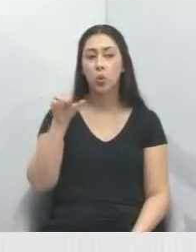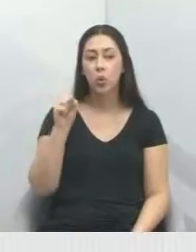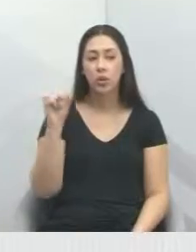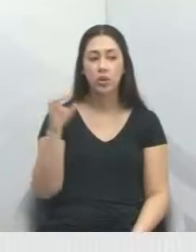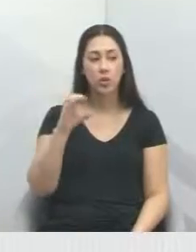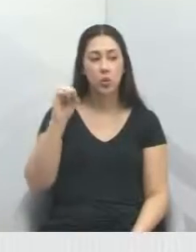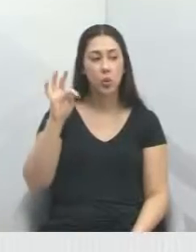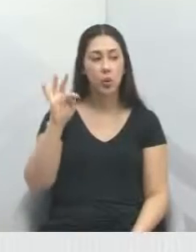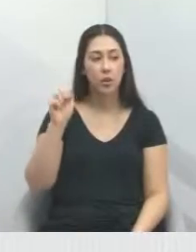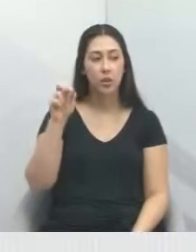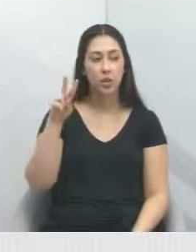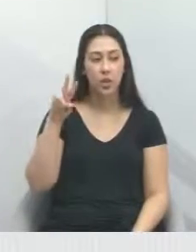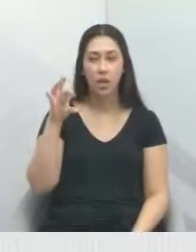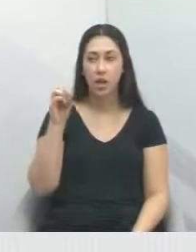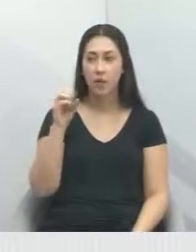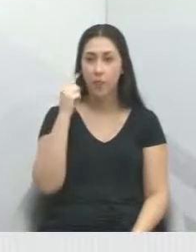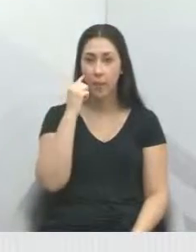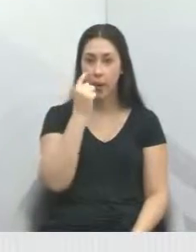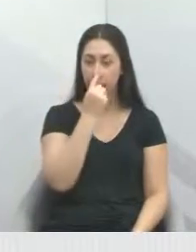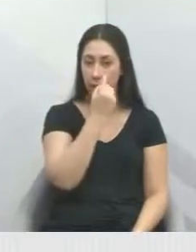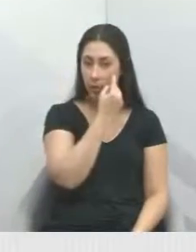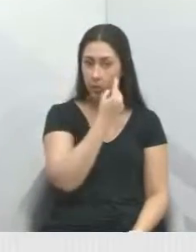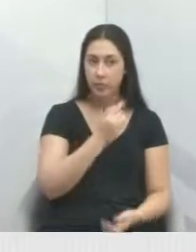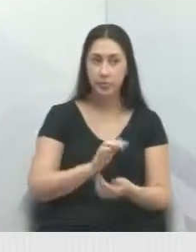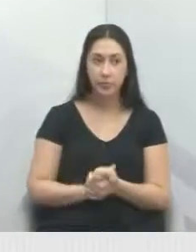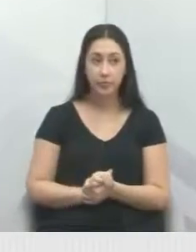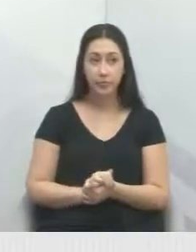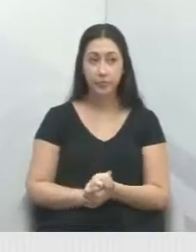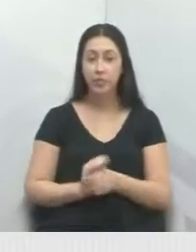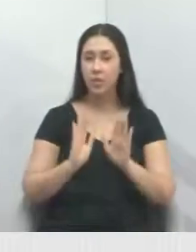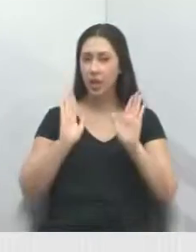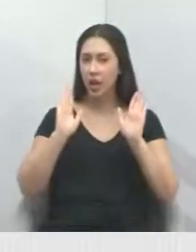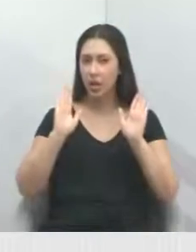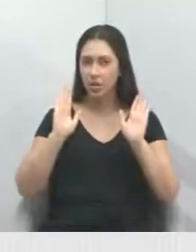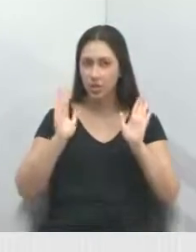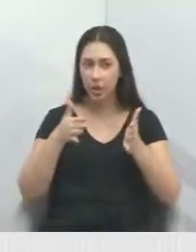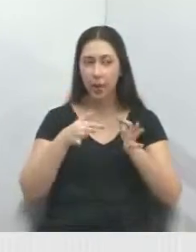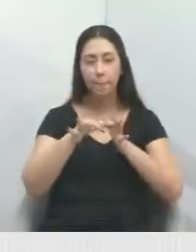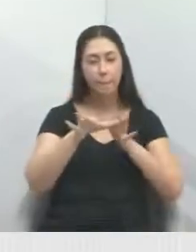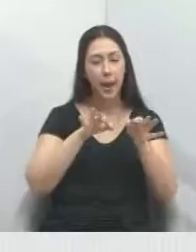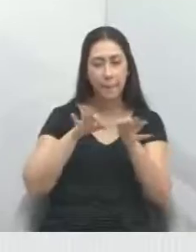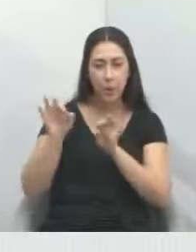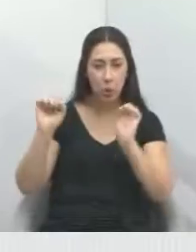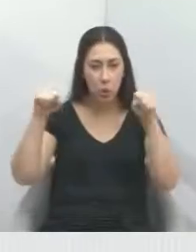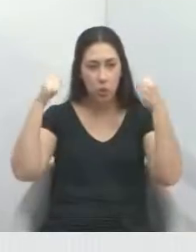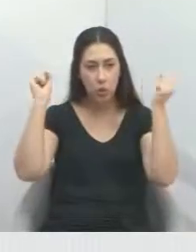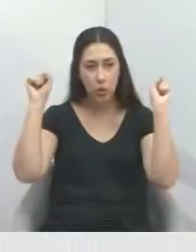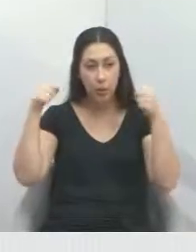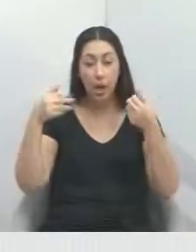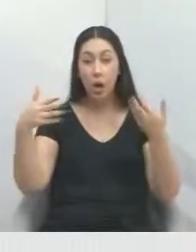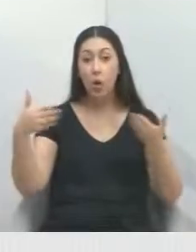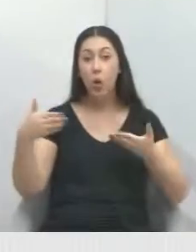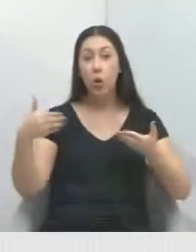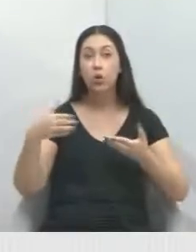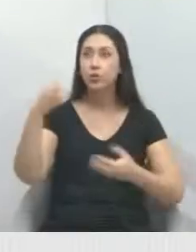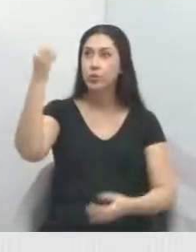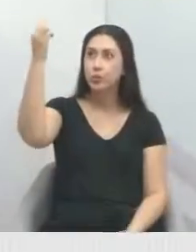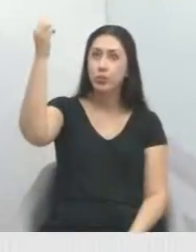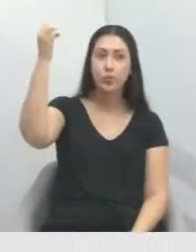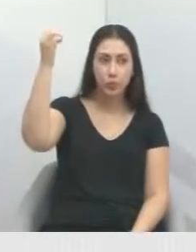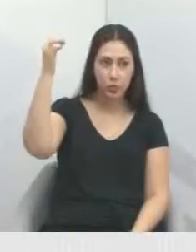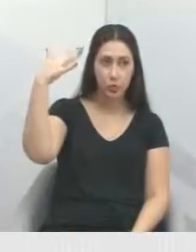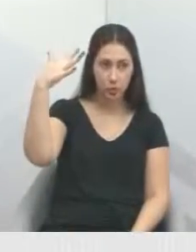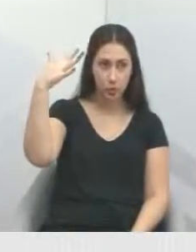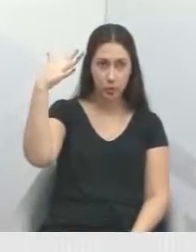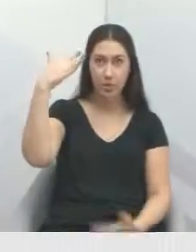Leal, aqui no Parque Minha Lua. Já colocou a Academia, hoje colocou a iluminação. Então,